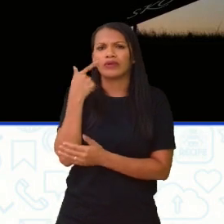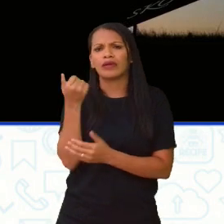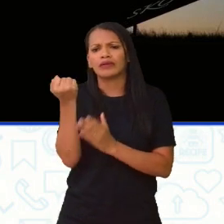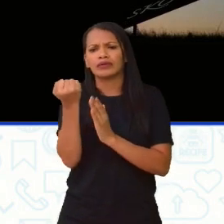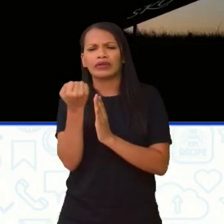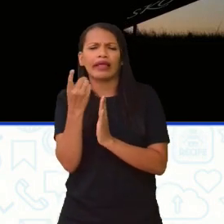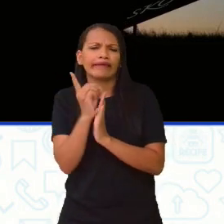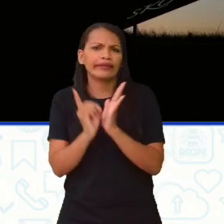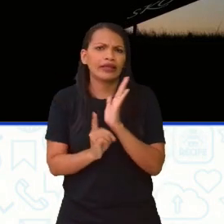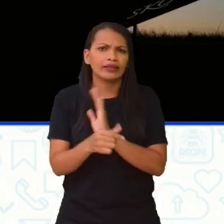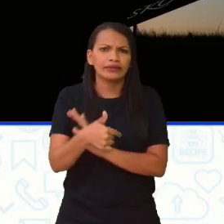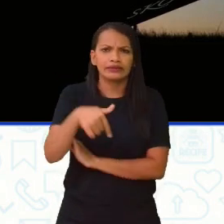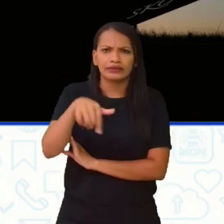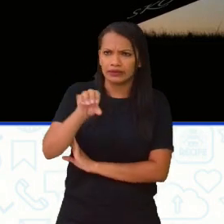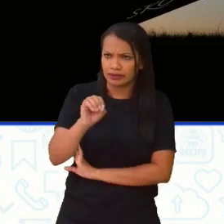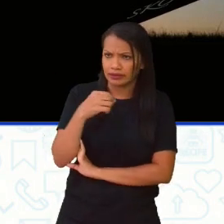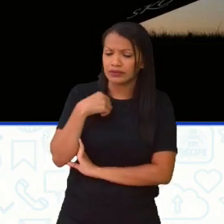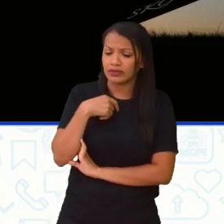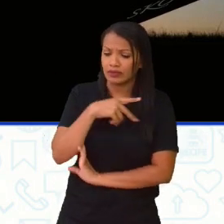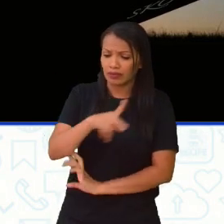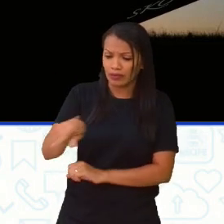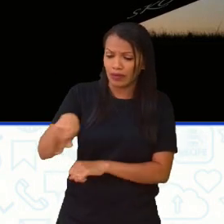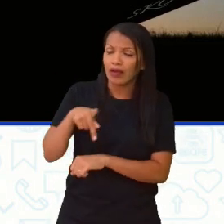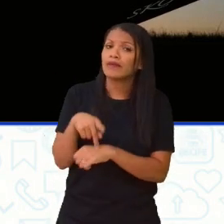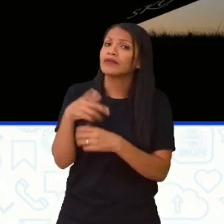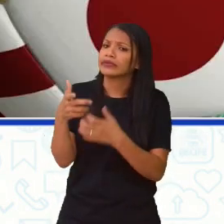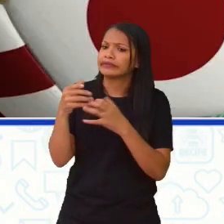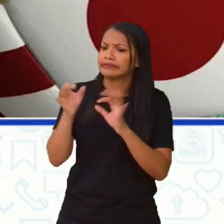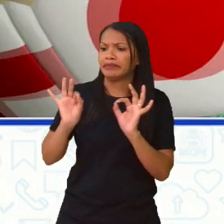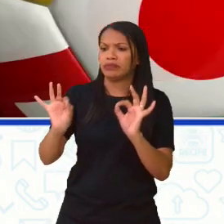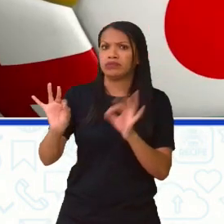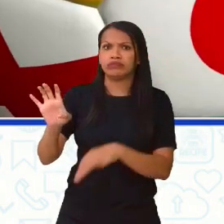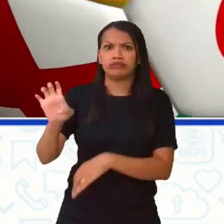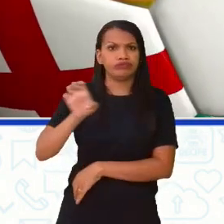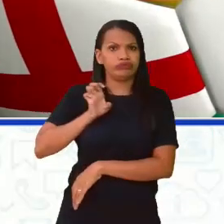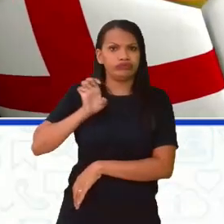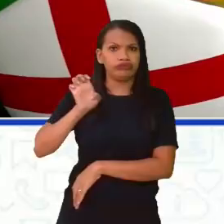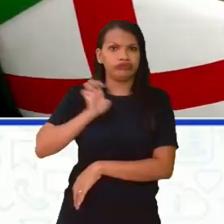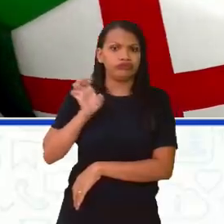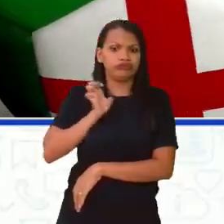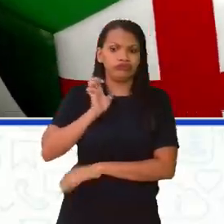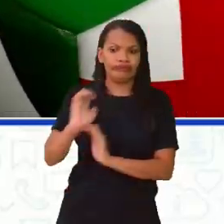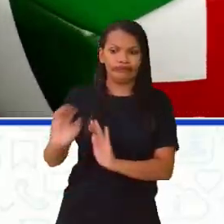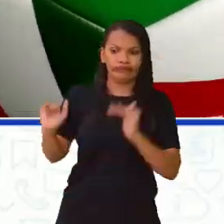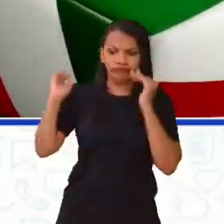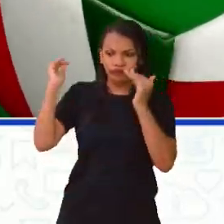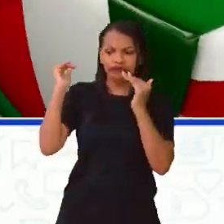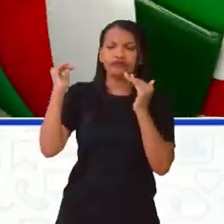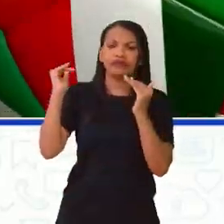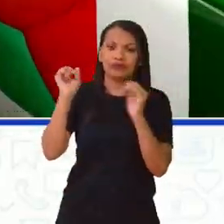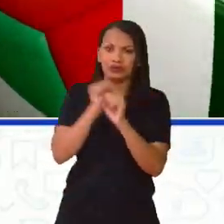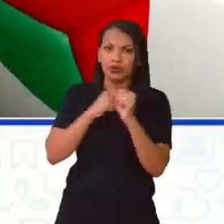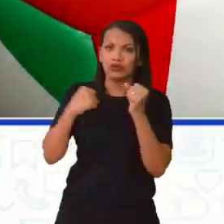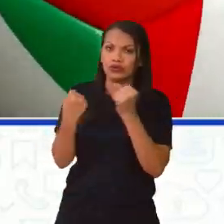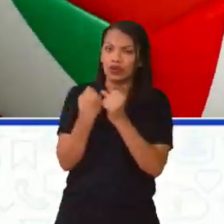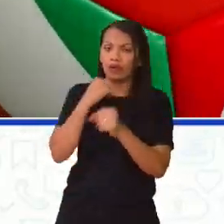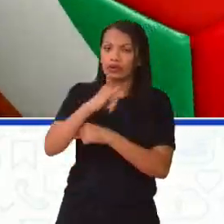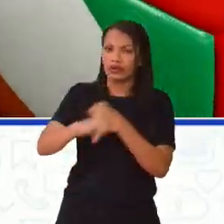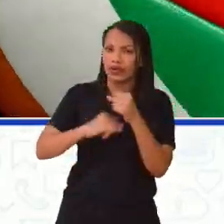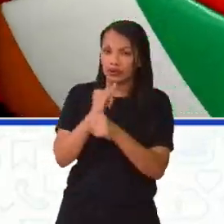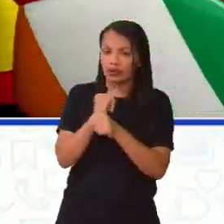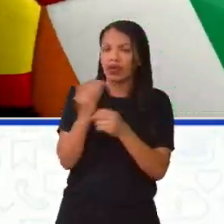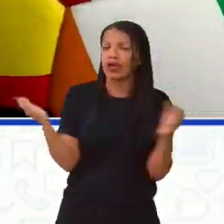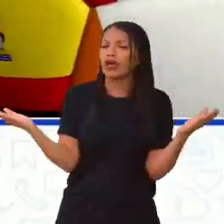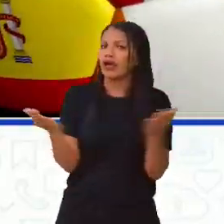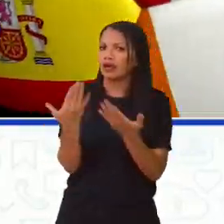70 e tornou o Catar um país riquíssimo, né? E com bastante relevância social e internacional. Mas agora que a